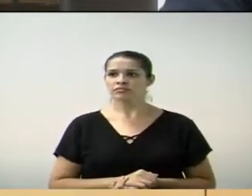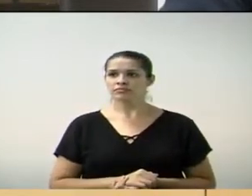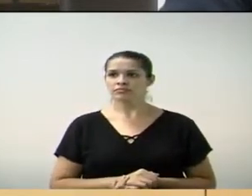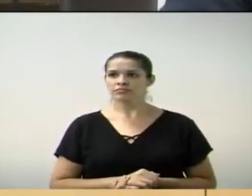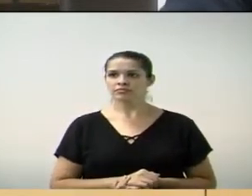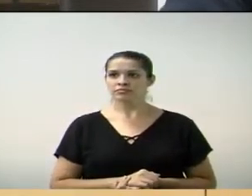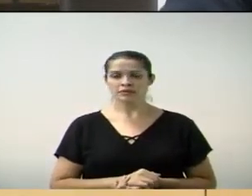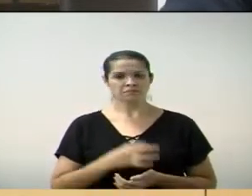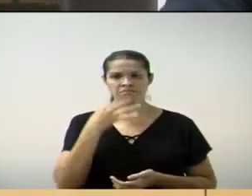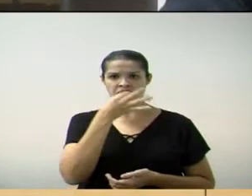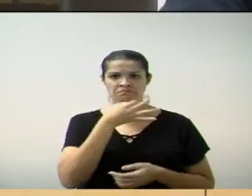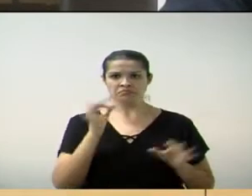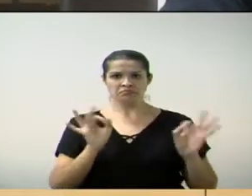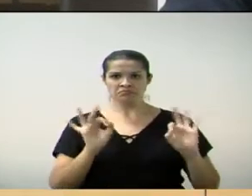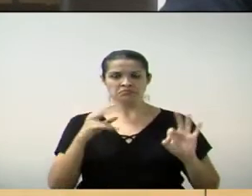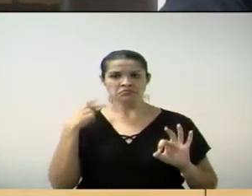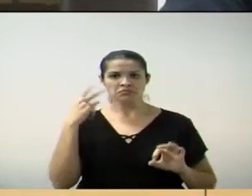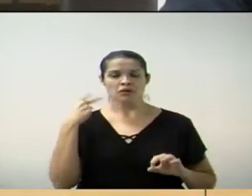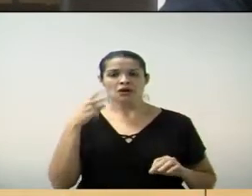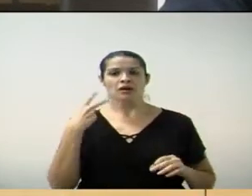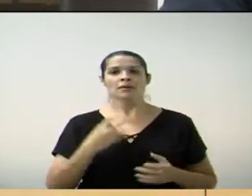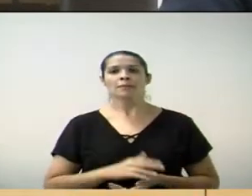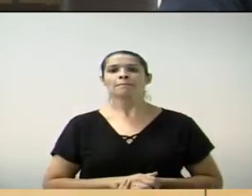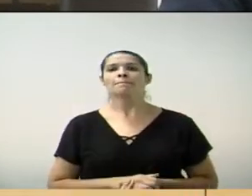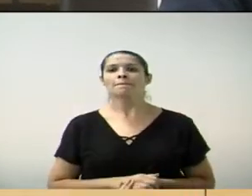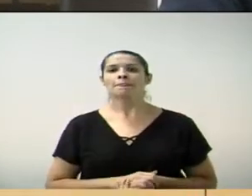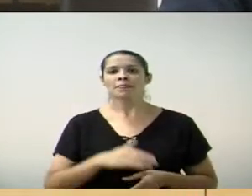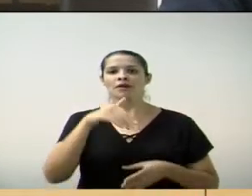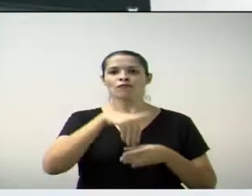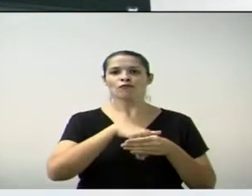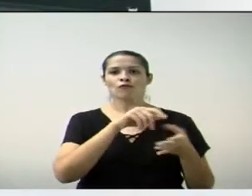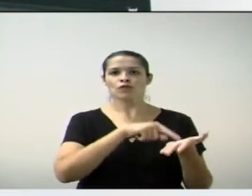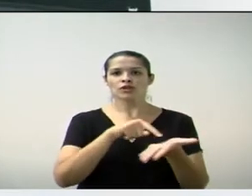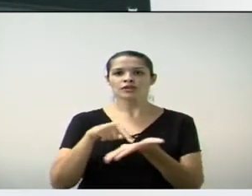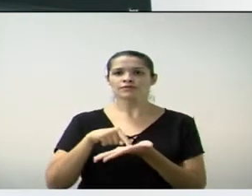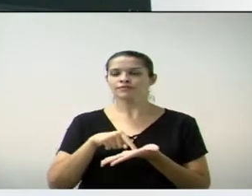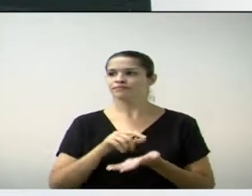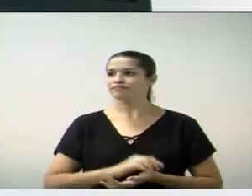Ninguém querendo fazer uso da palavra, o pedido está em votação.